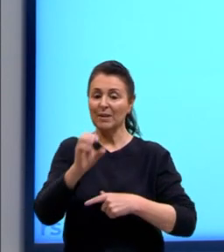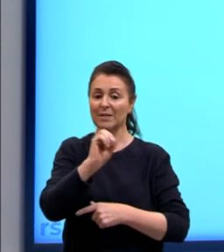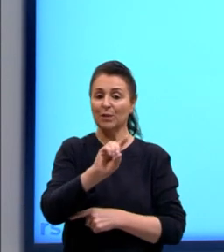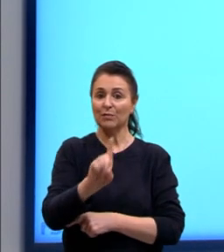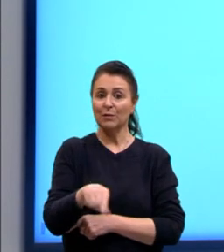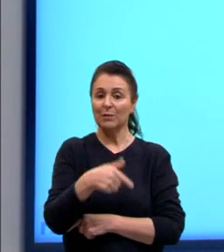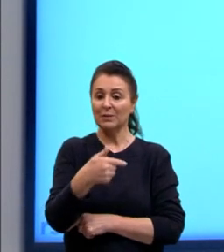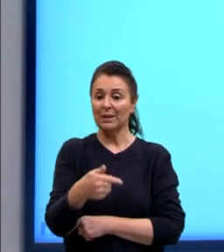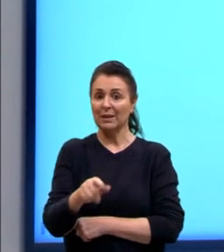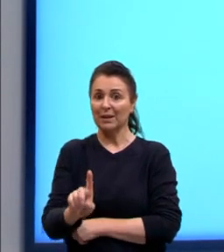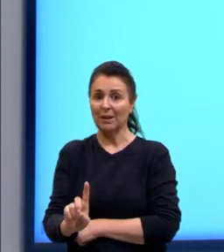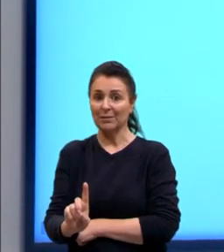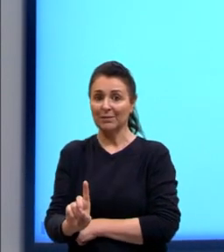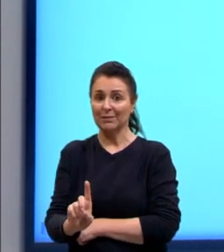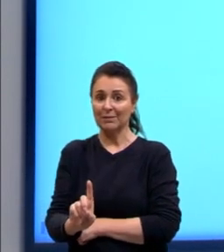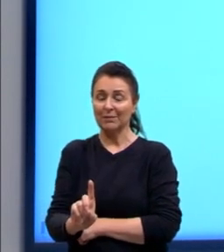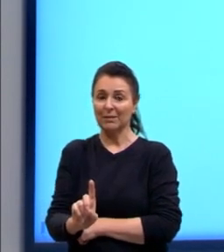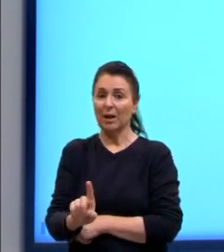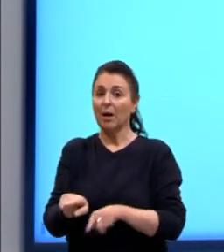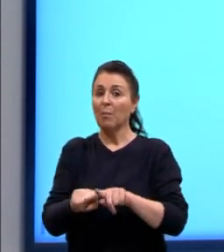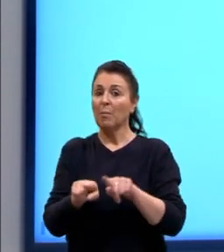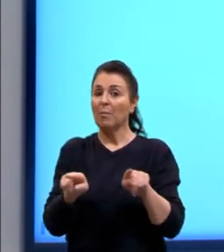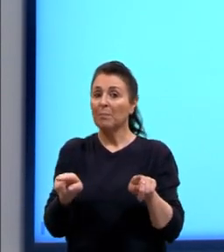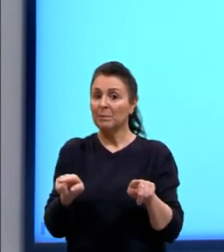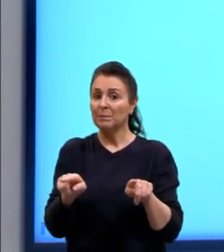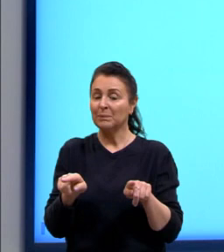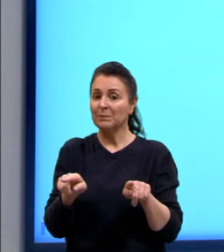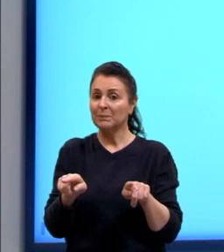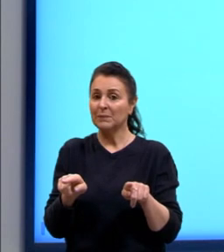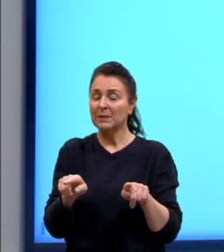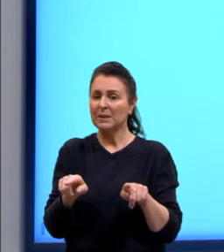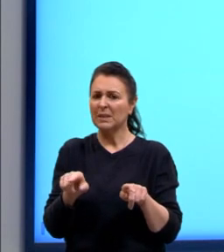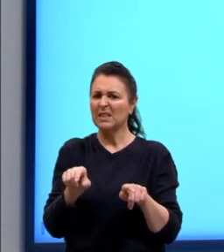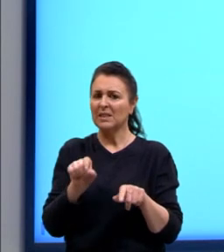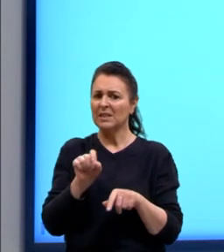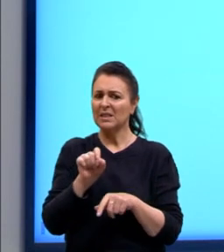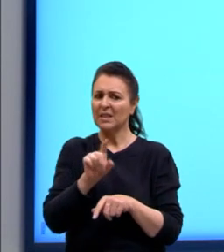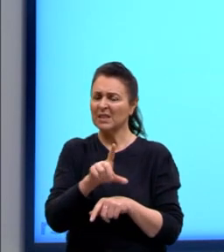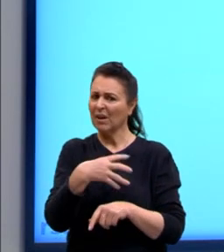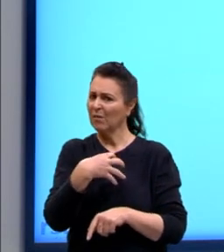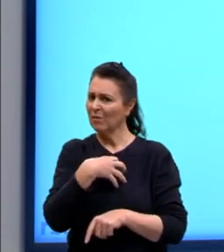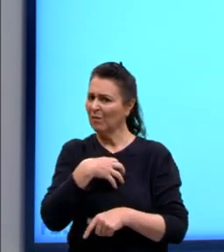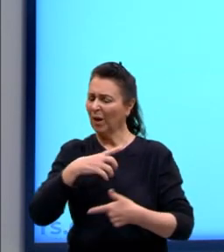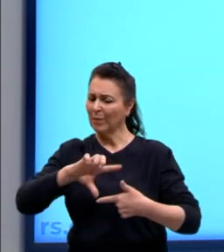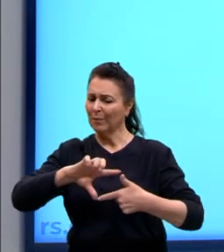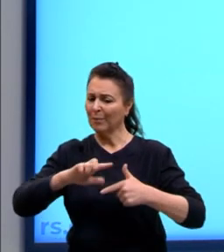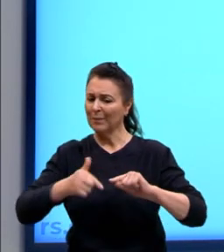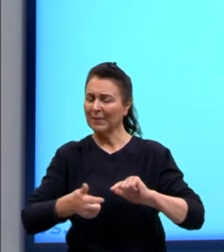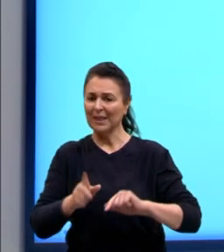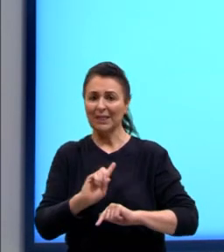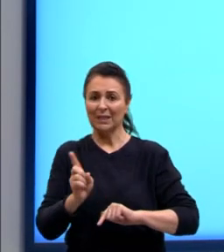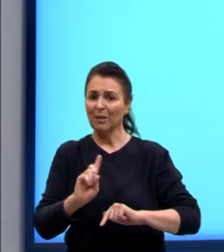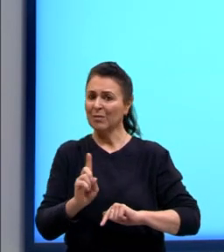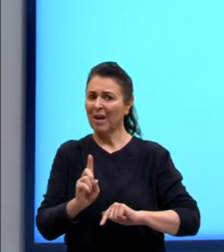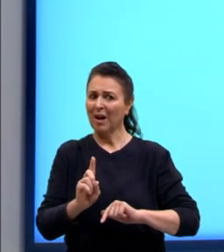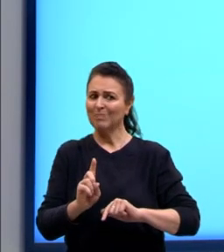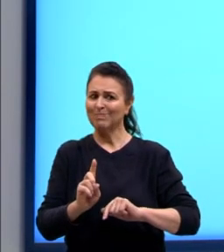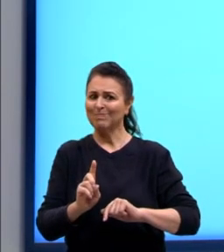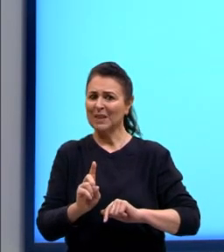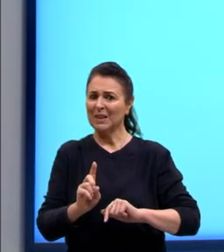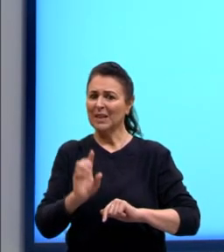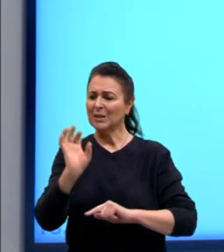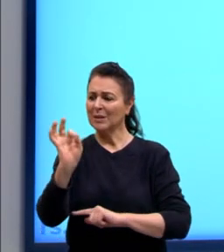,71. Mas, esse formato aqui, ele ainda não está no formato de